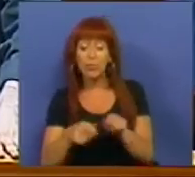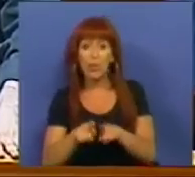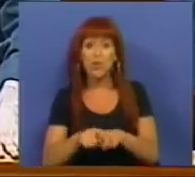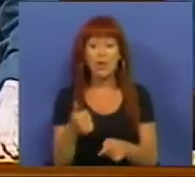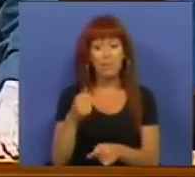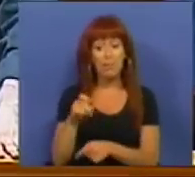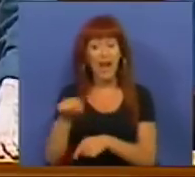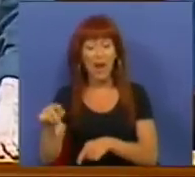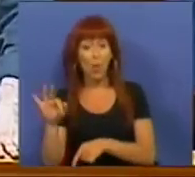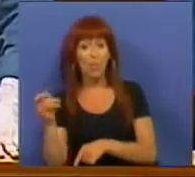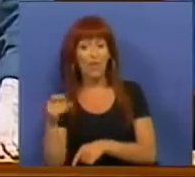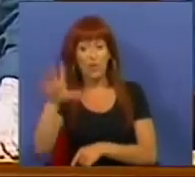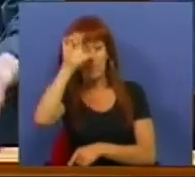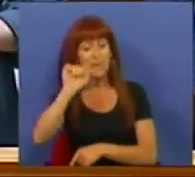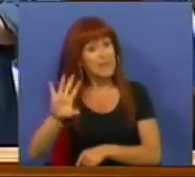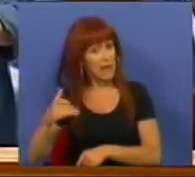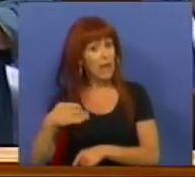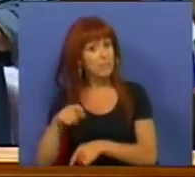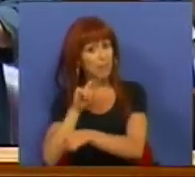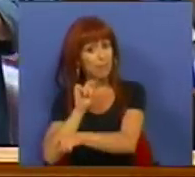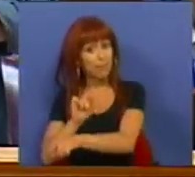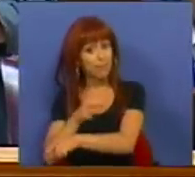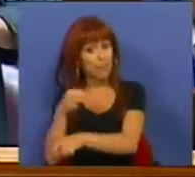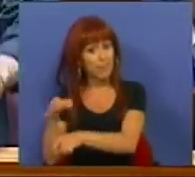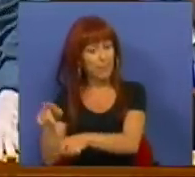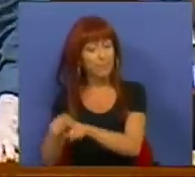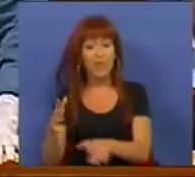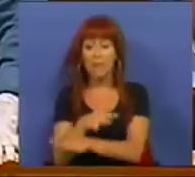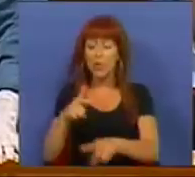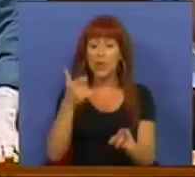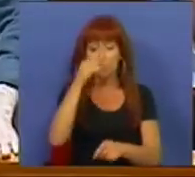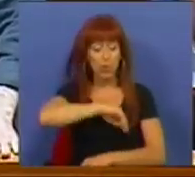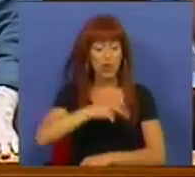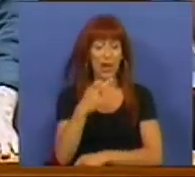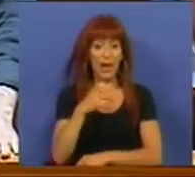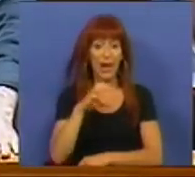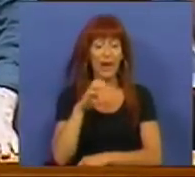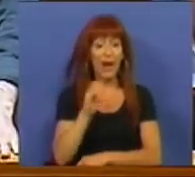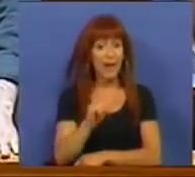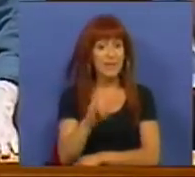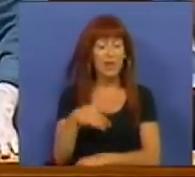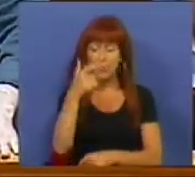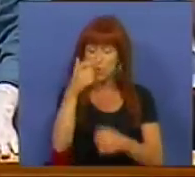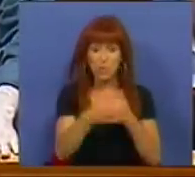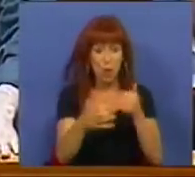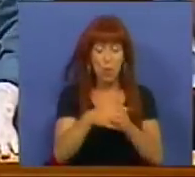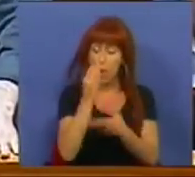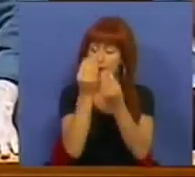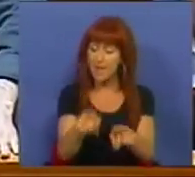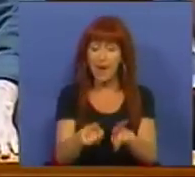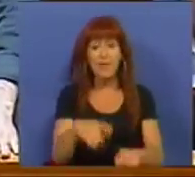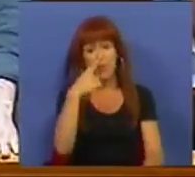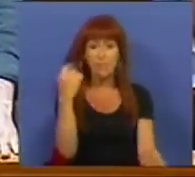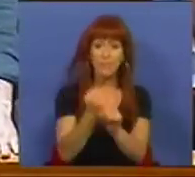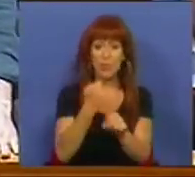de Bagão Félix, ministro do CDS-PP, a maioria dos beneficiários do RSI são idosos, são crianças e são